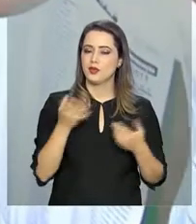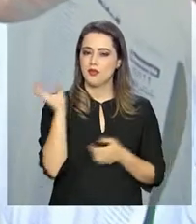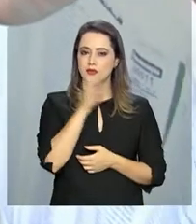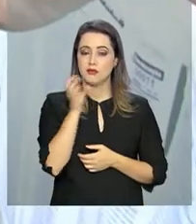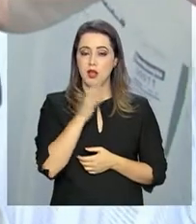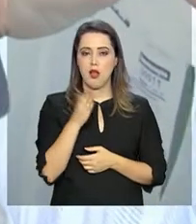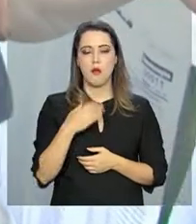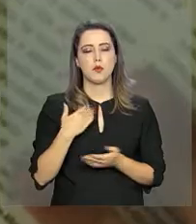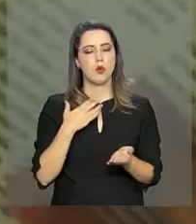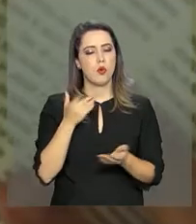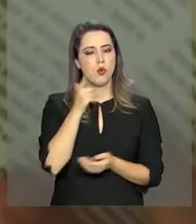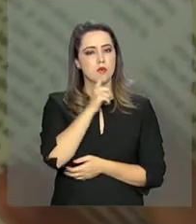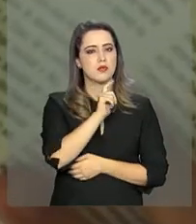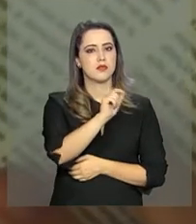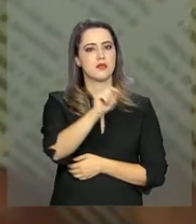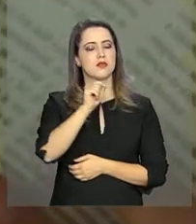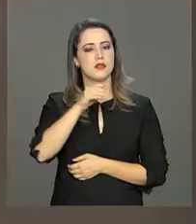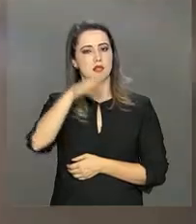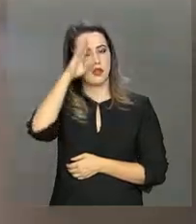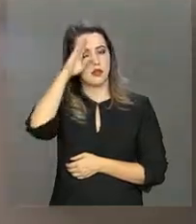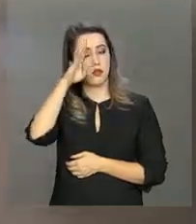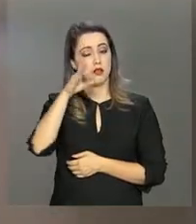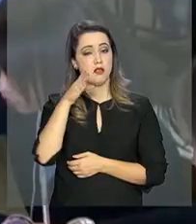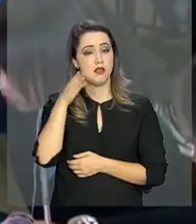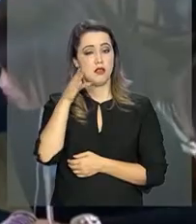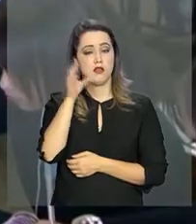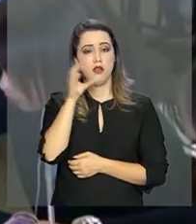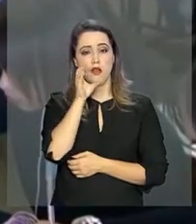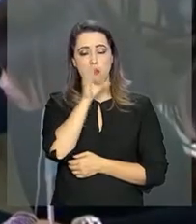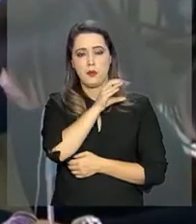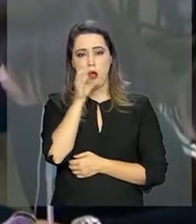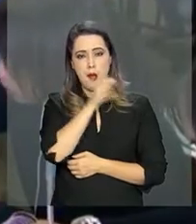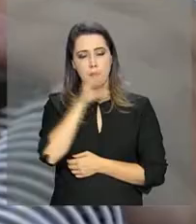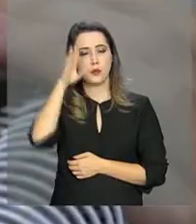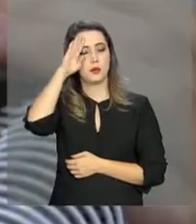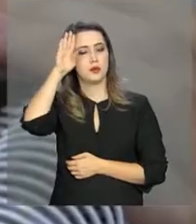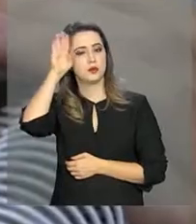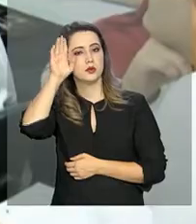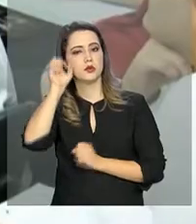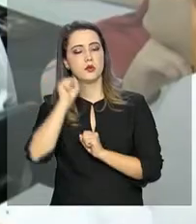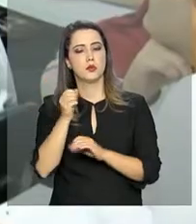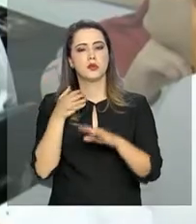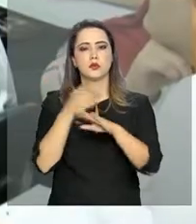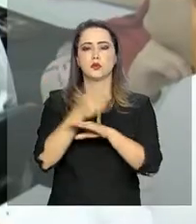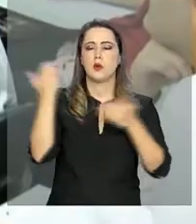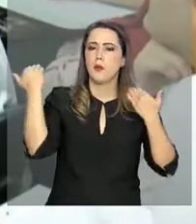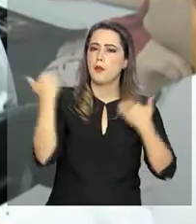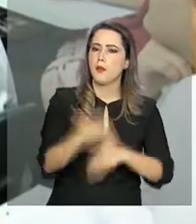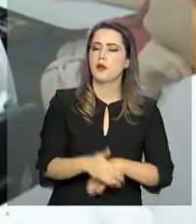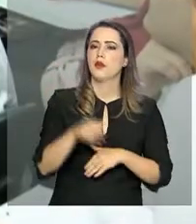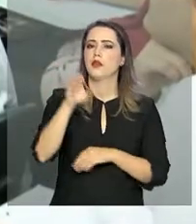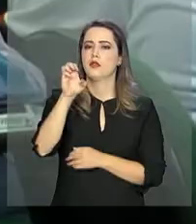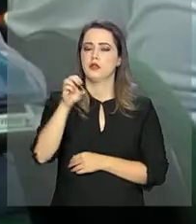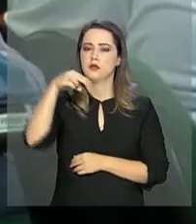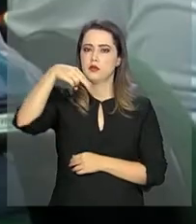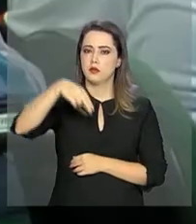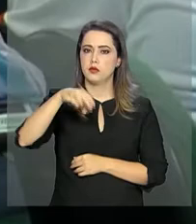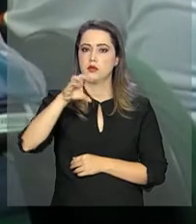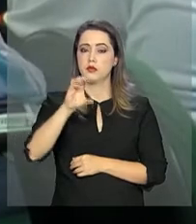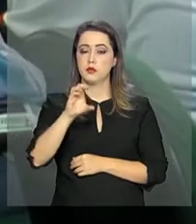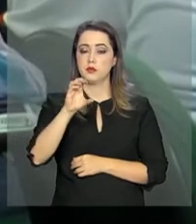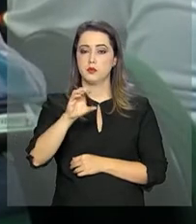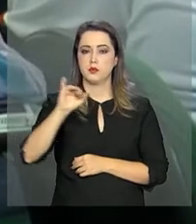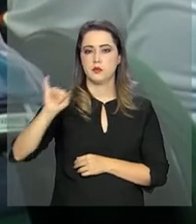ao ensino superior ainda na juventude. Se você está nessa situação, pode fazer a prova do Enseja, o Exame Nacional